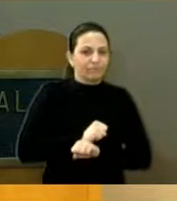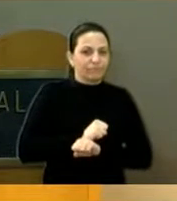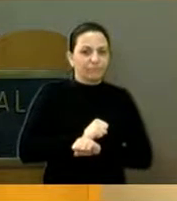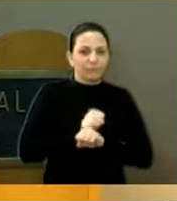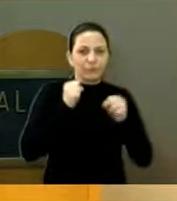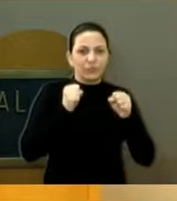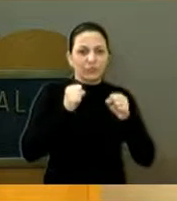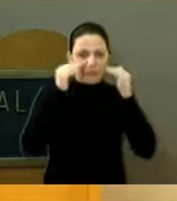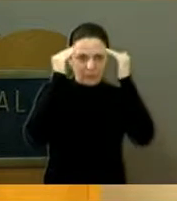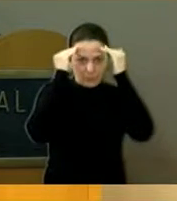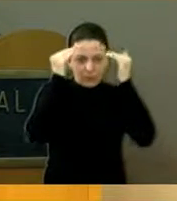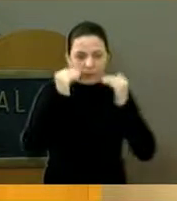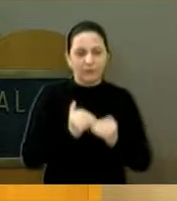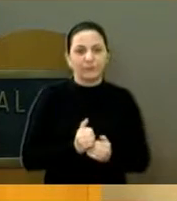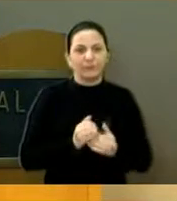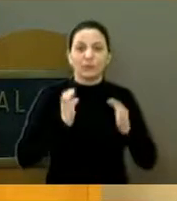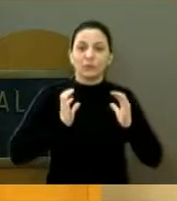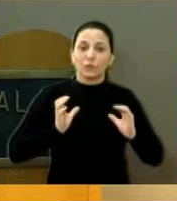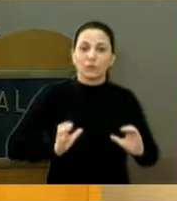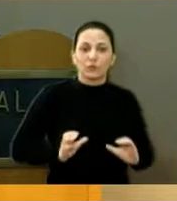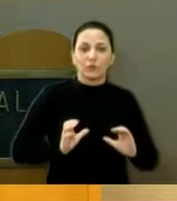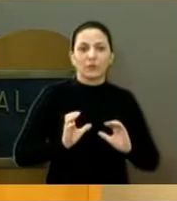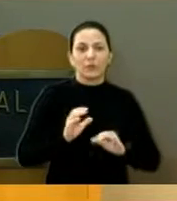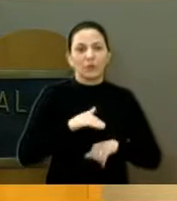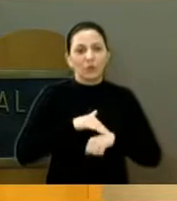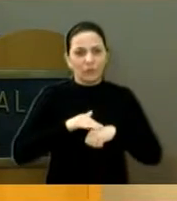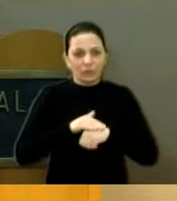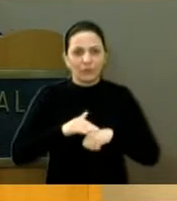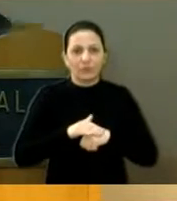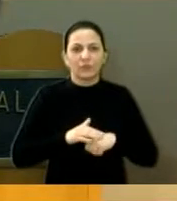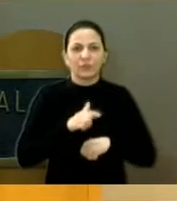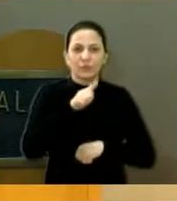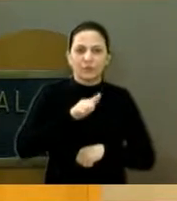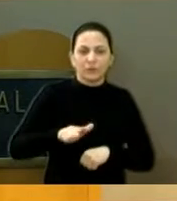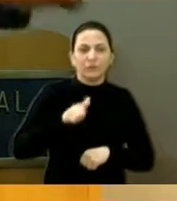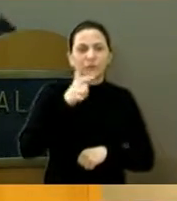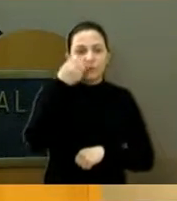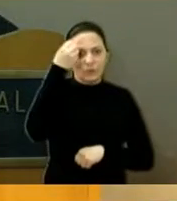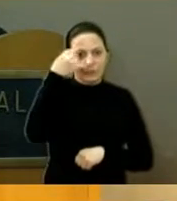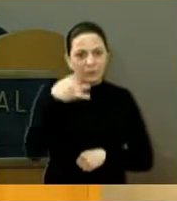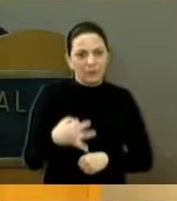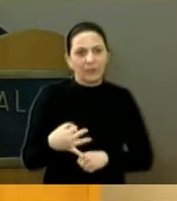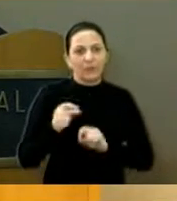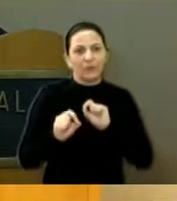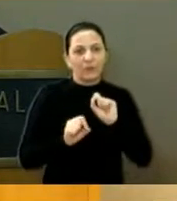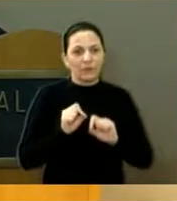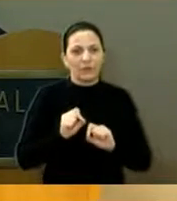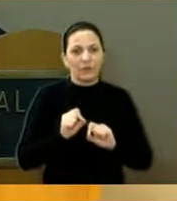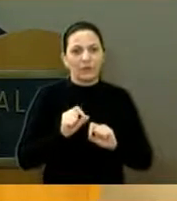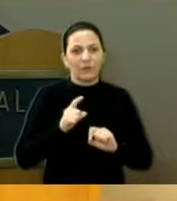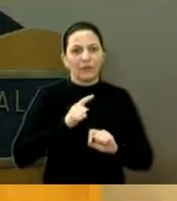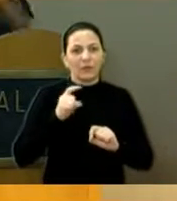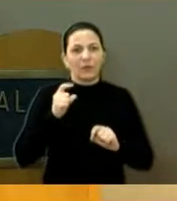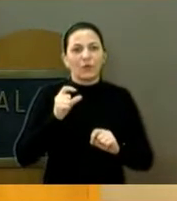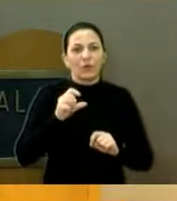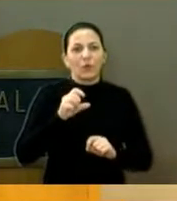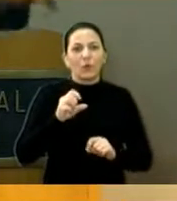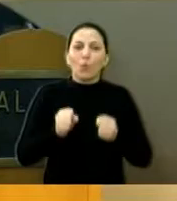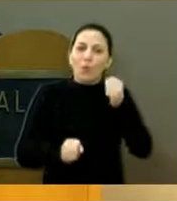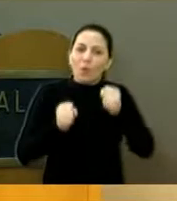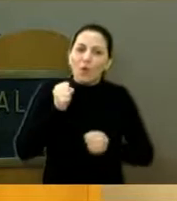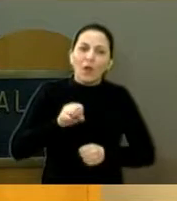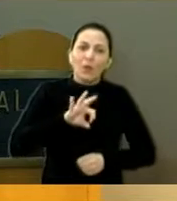postura do João Bernardo, inclusive, conversei com ele, vou repetir aqui de novo, e ele falou que vai colocar essa viatura lá, os guardas